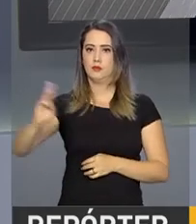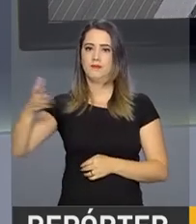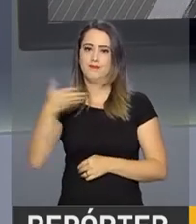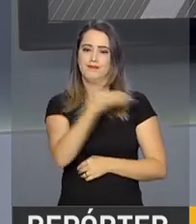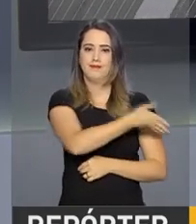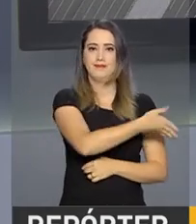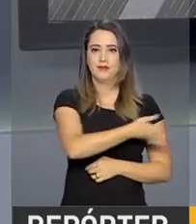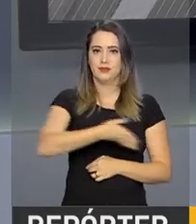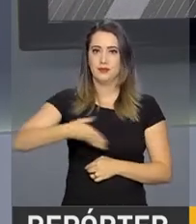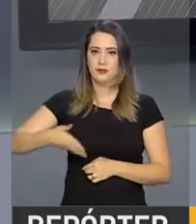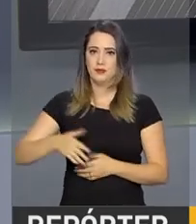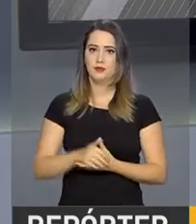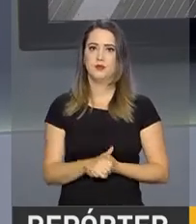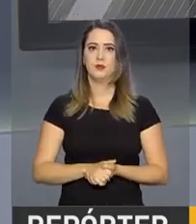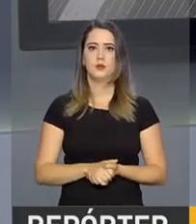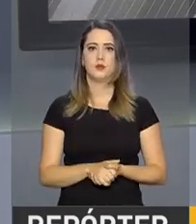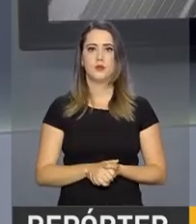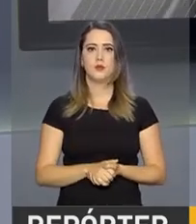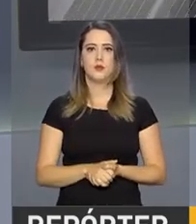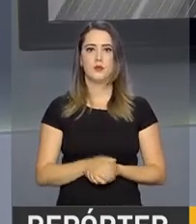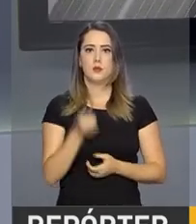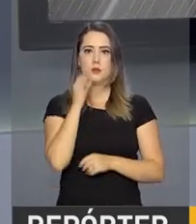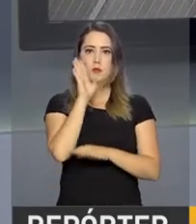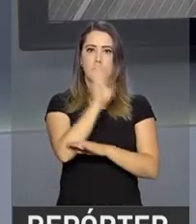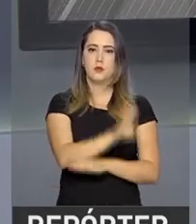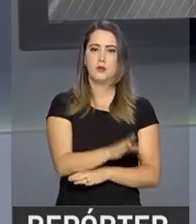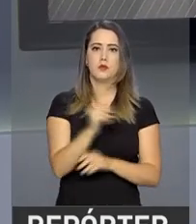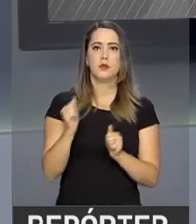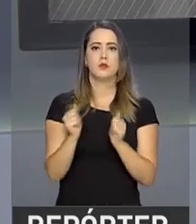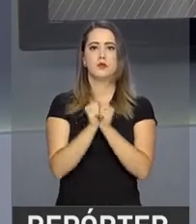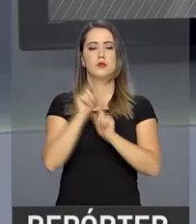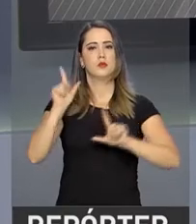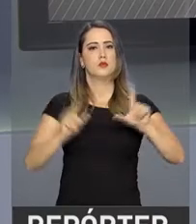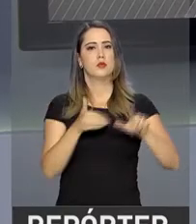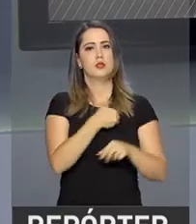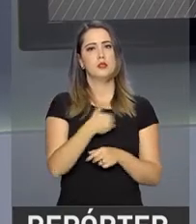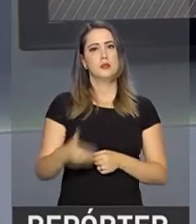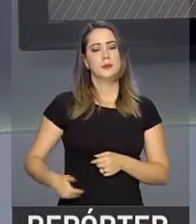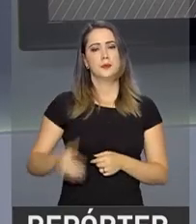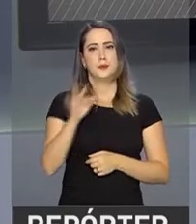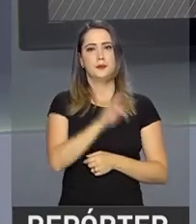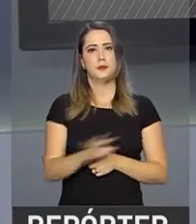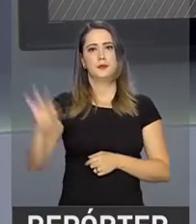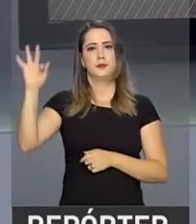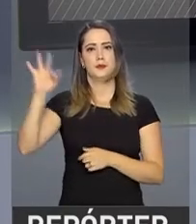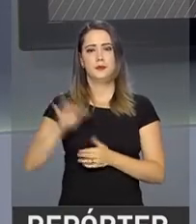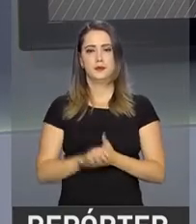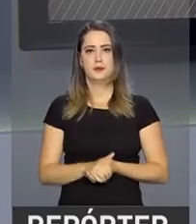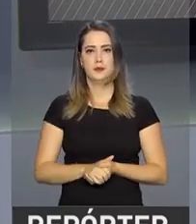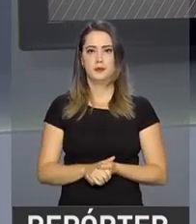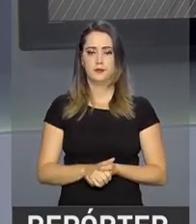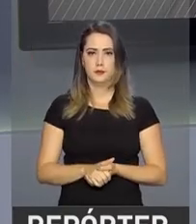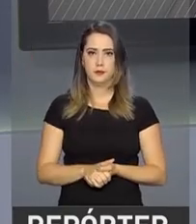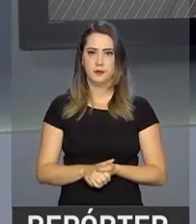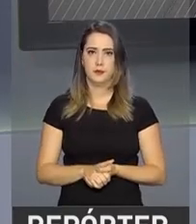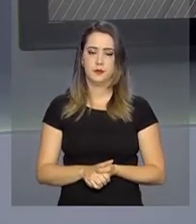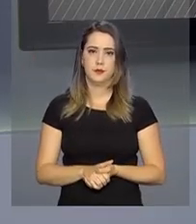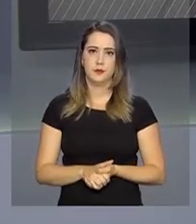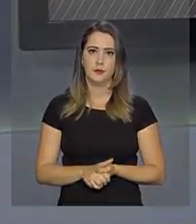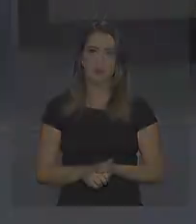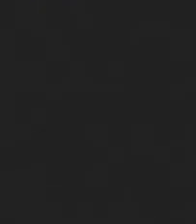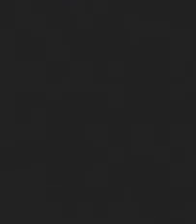também está na página da NBR na internet. Uma boa tarde para você e continue com a gente aqui na NBR, TV do Governo Federal.